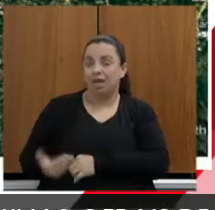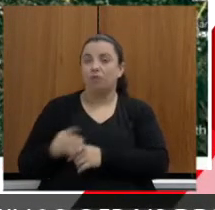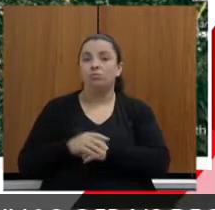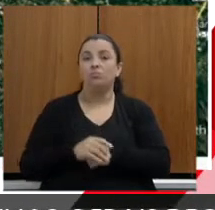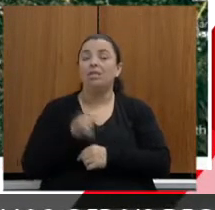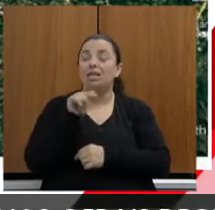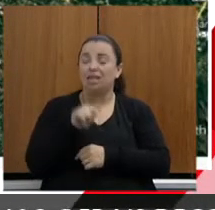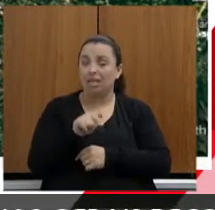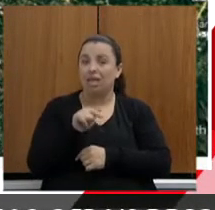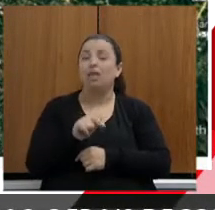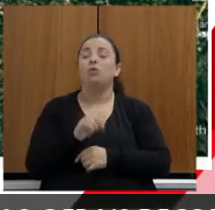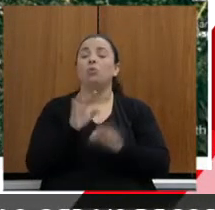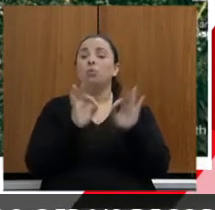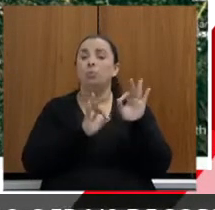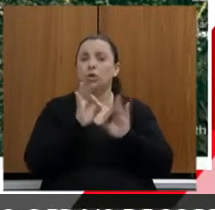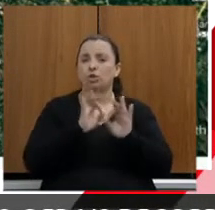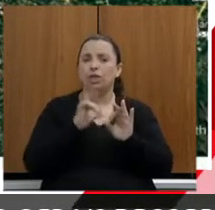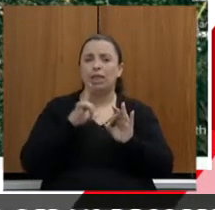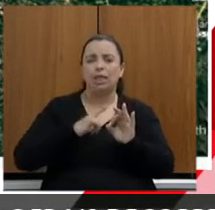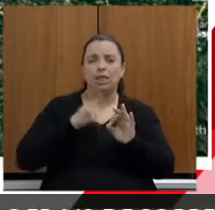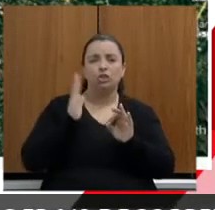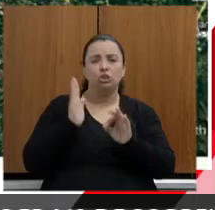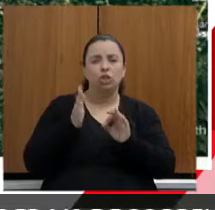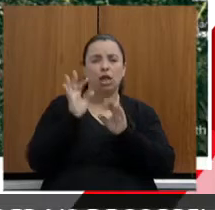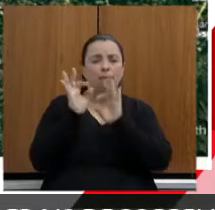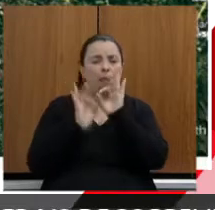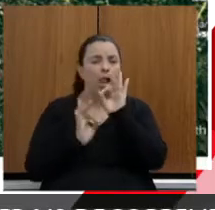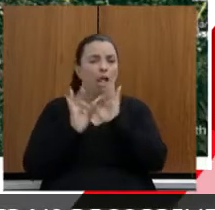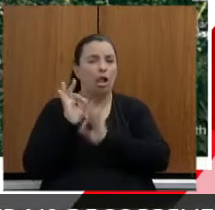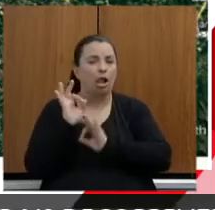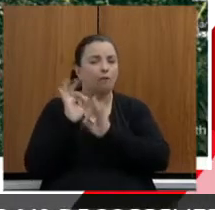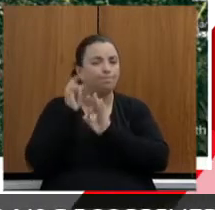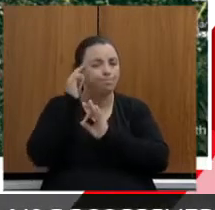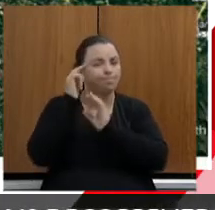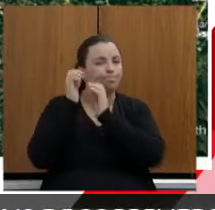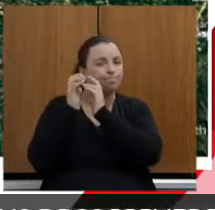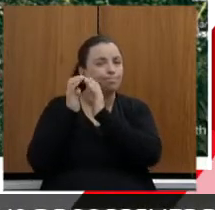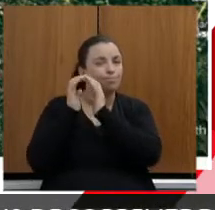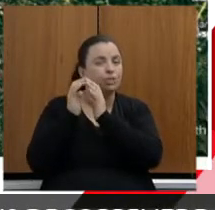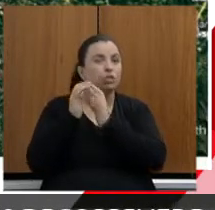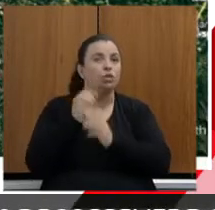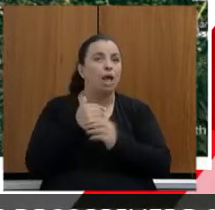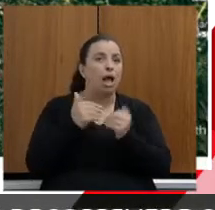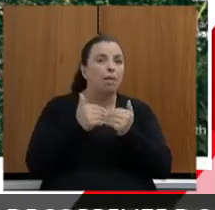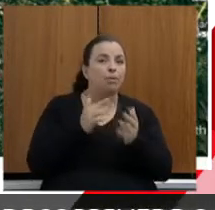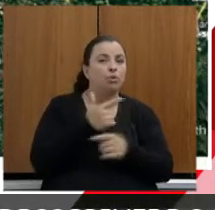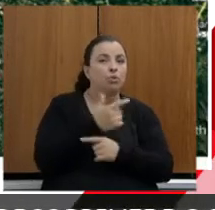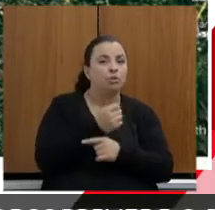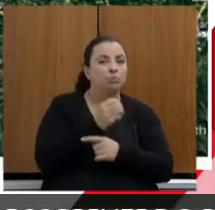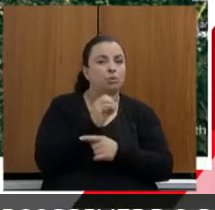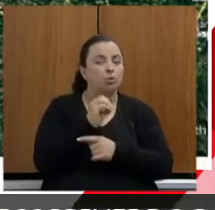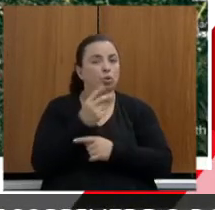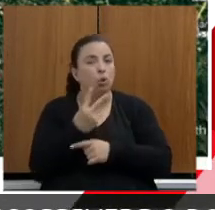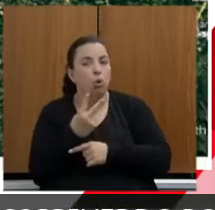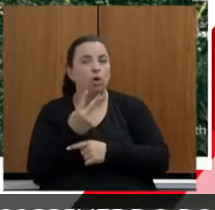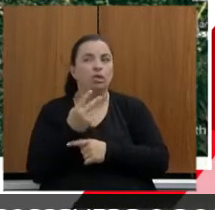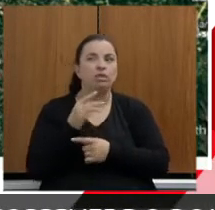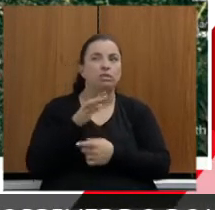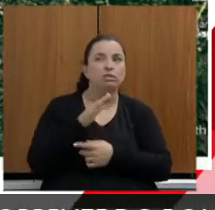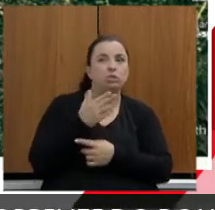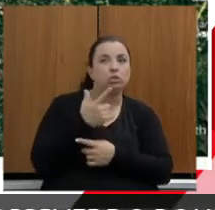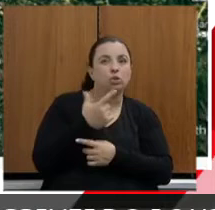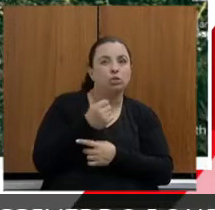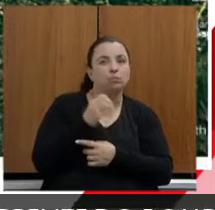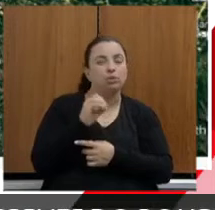DENIT desde 2002, desde 2003. Lembrando que em 2012 houve uma licitação para esse projeto.